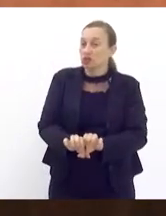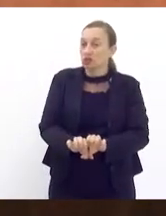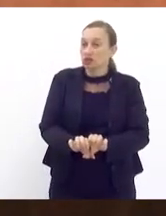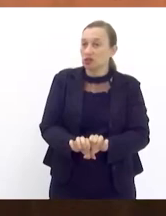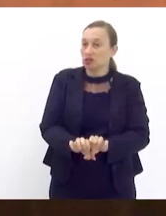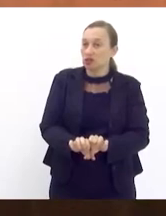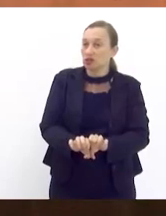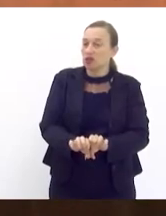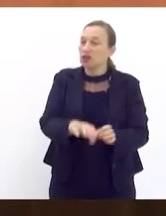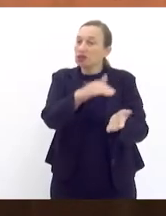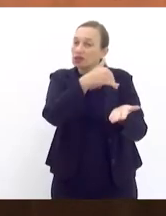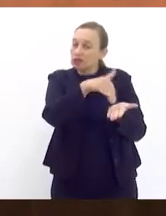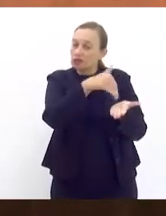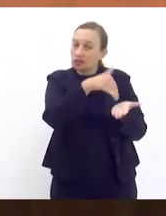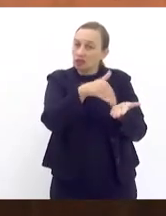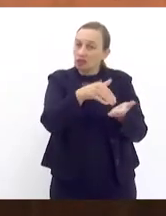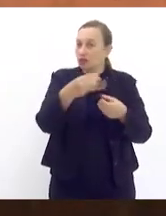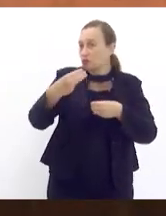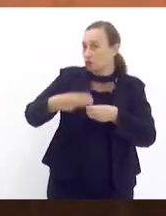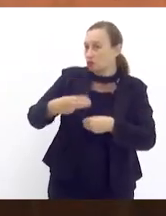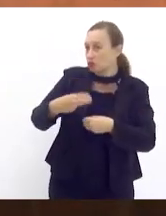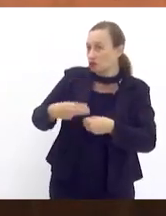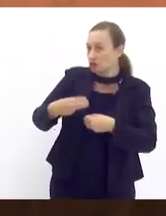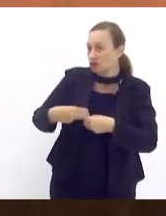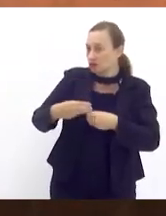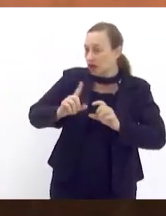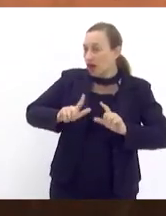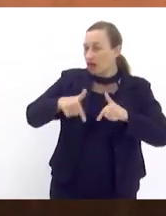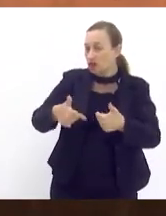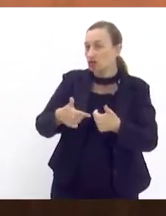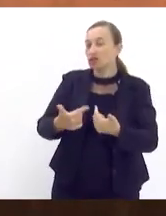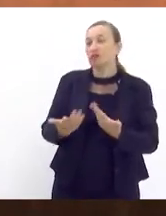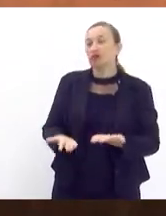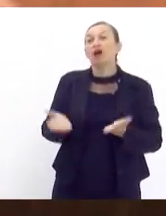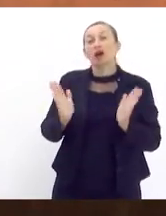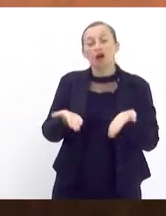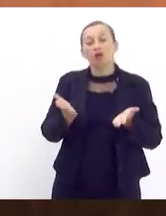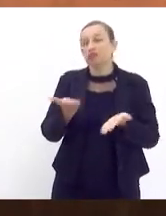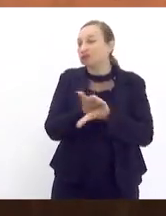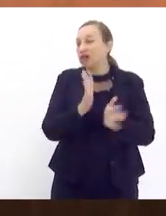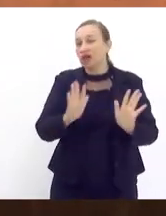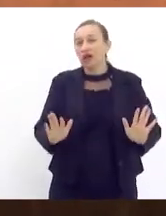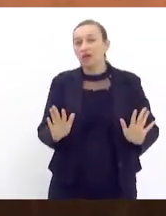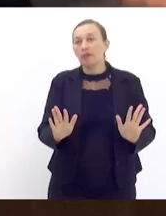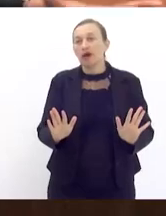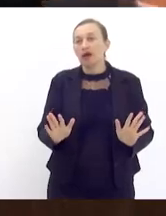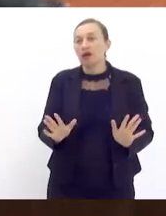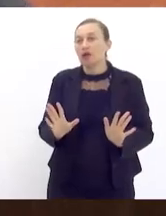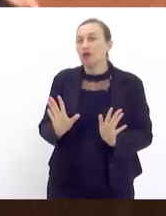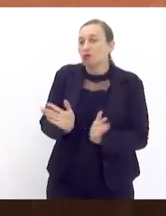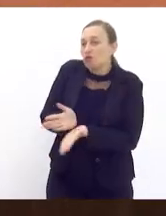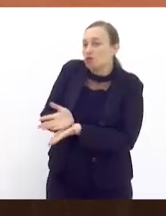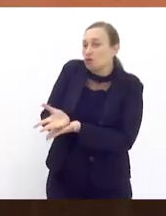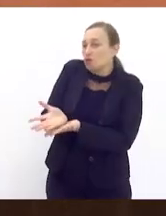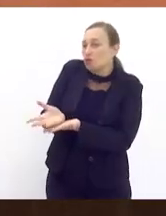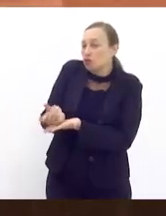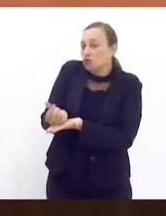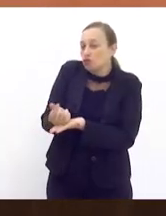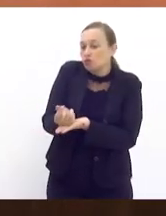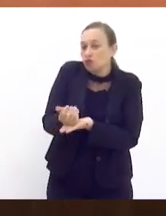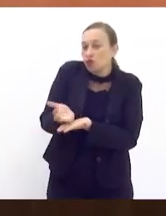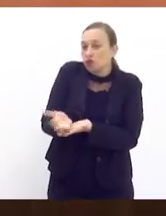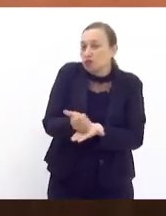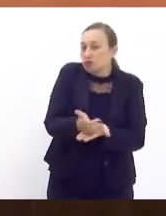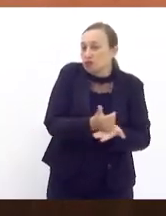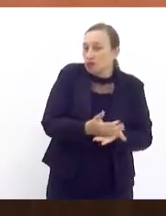secretaria municipal passe a comandar agora tem que acabar com tal de ganha-ganha que ali era um terror